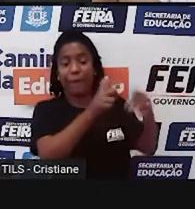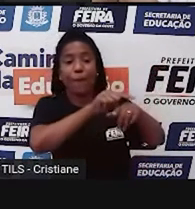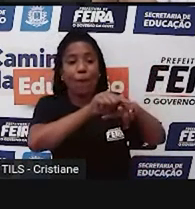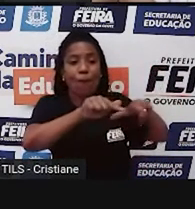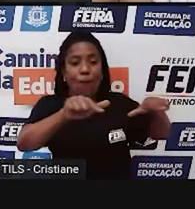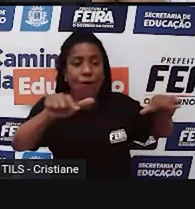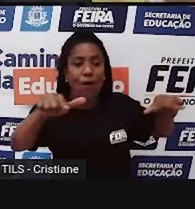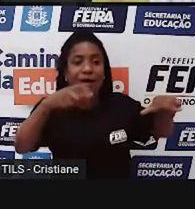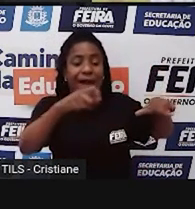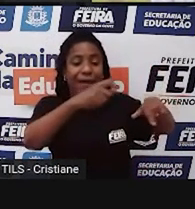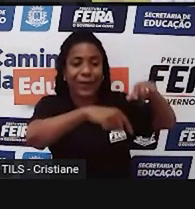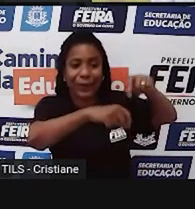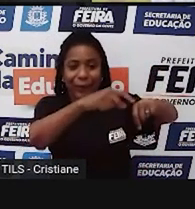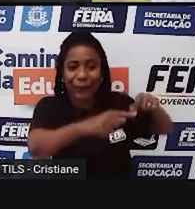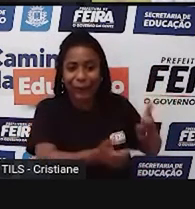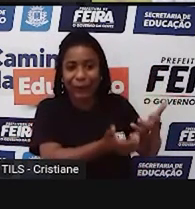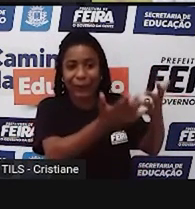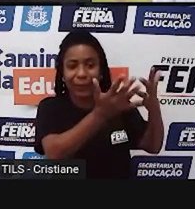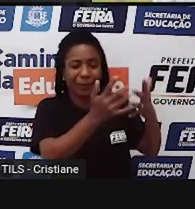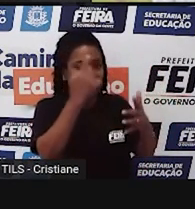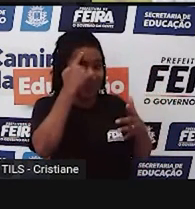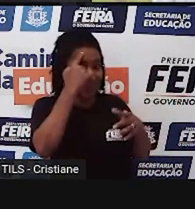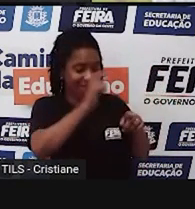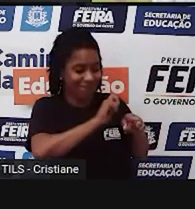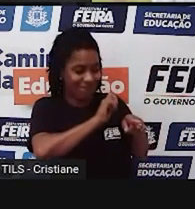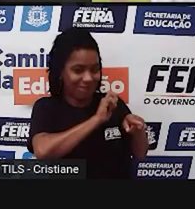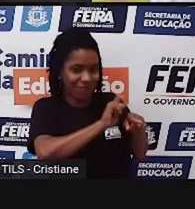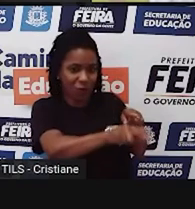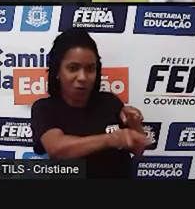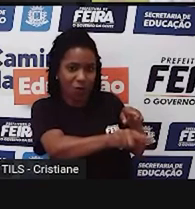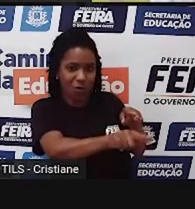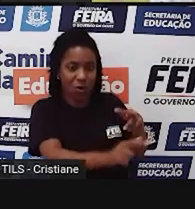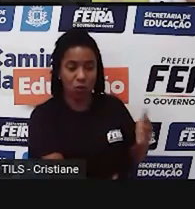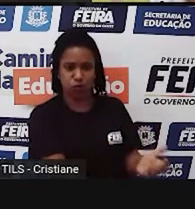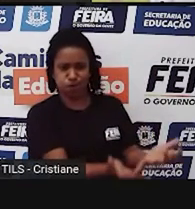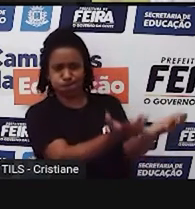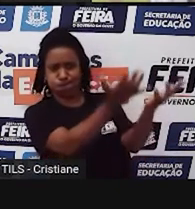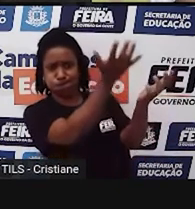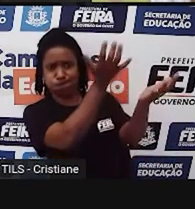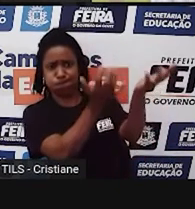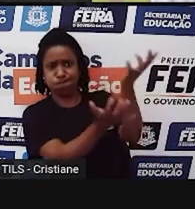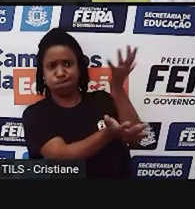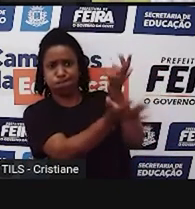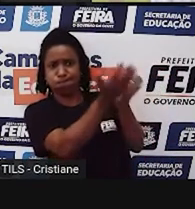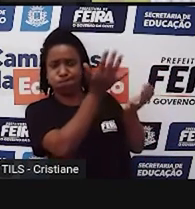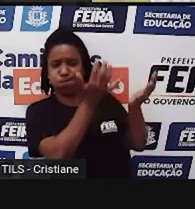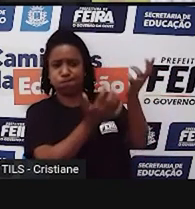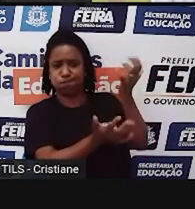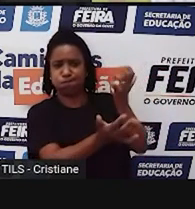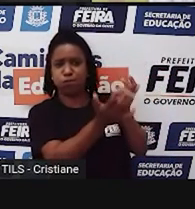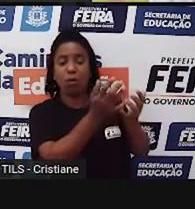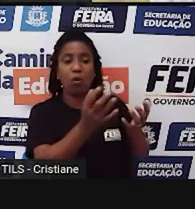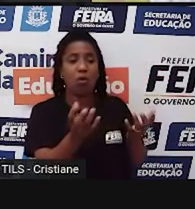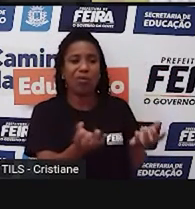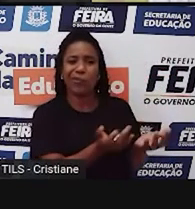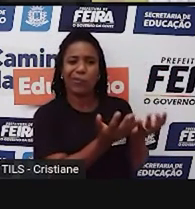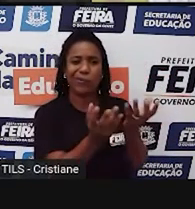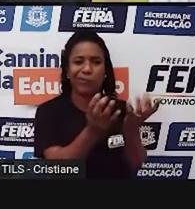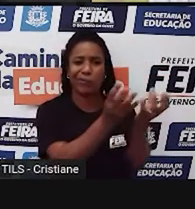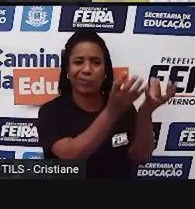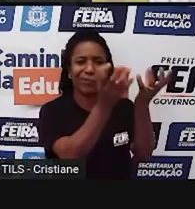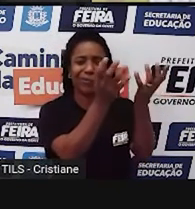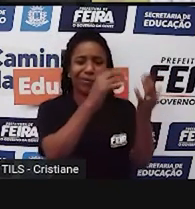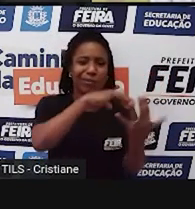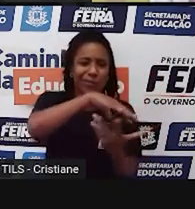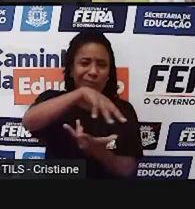assim, além de aumentar, né, o efeito estufa, ainda tem a questão de que matam, às vezes, até,